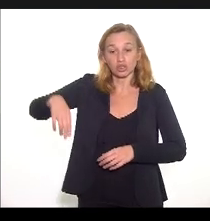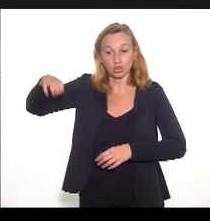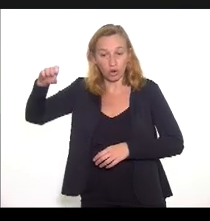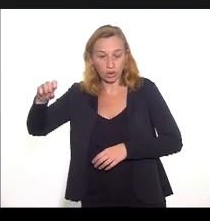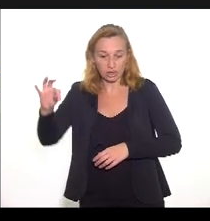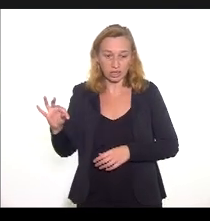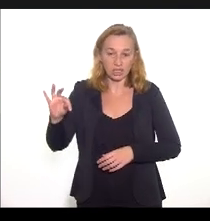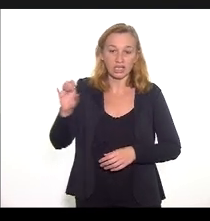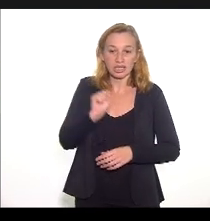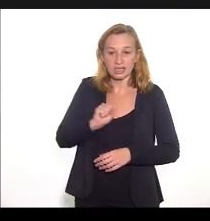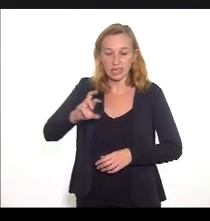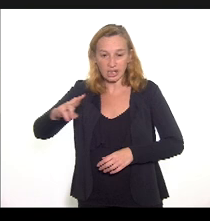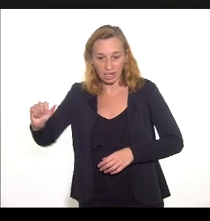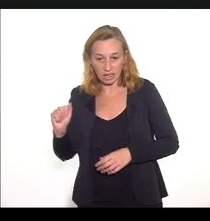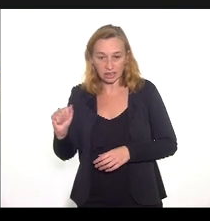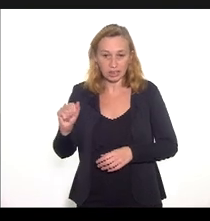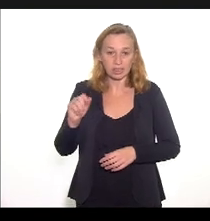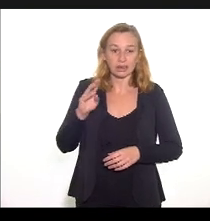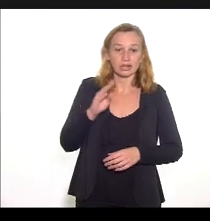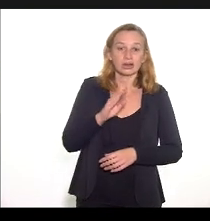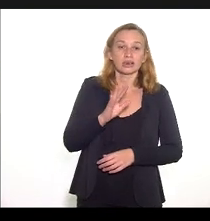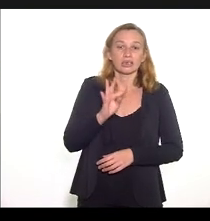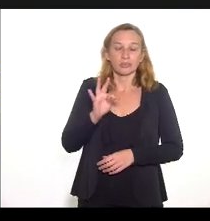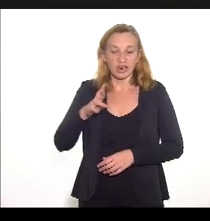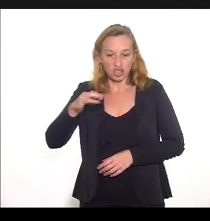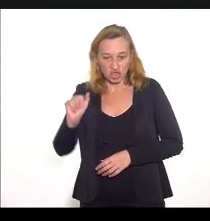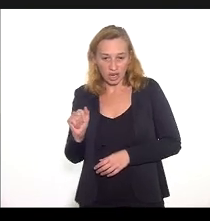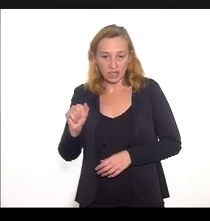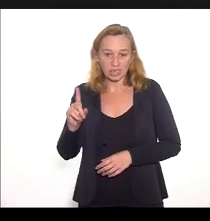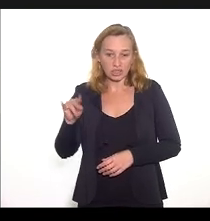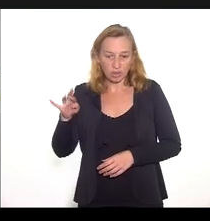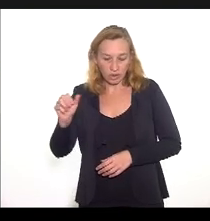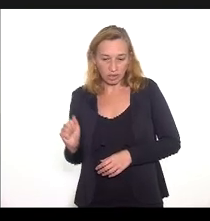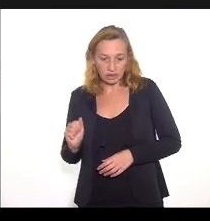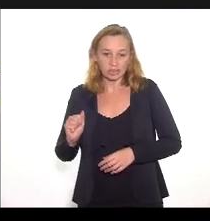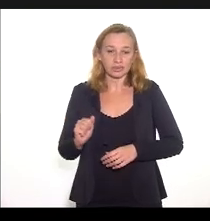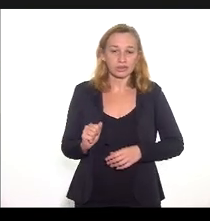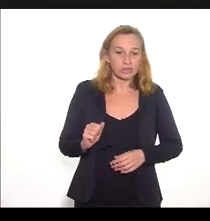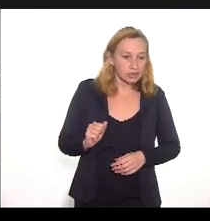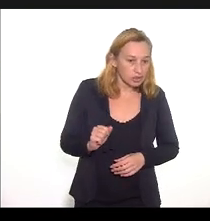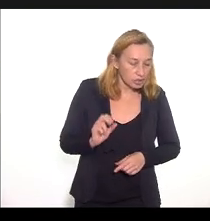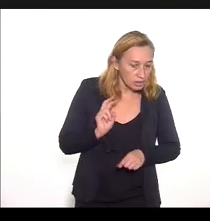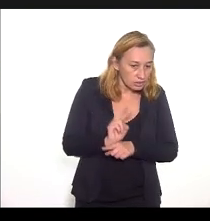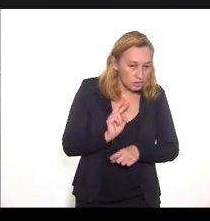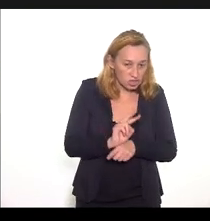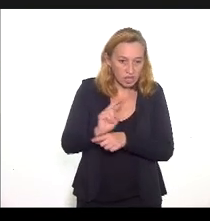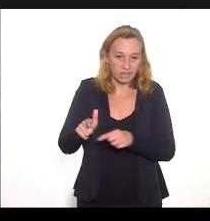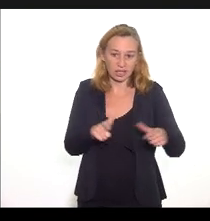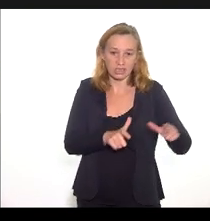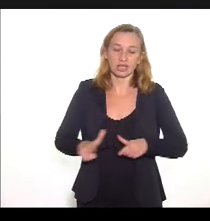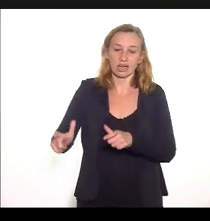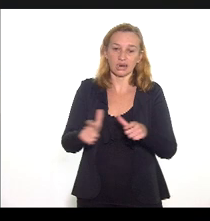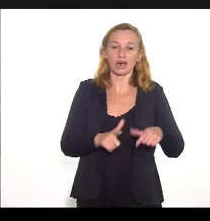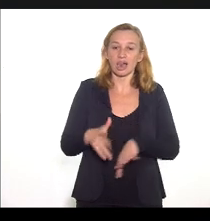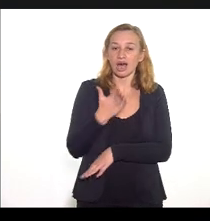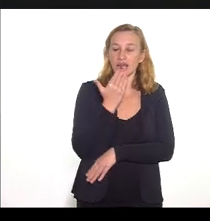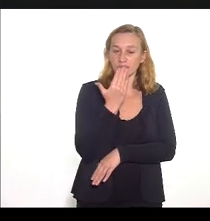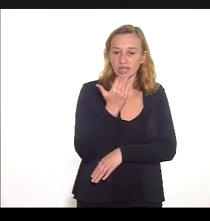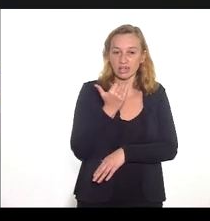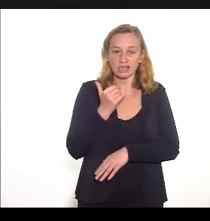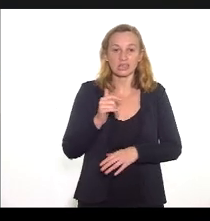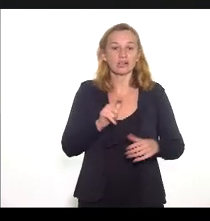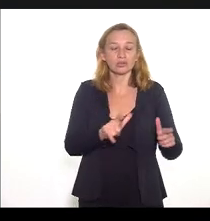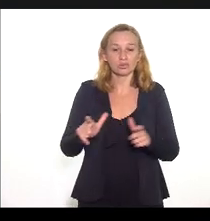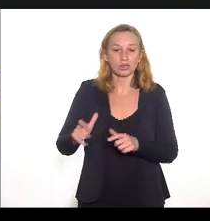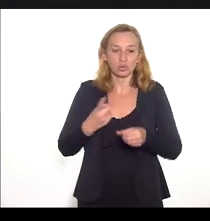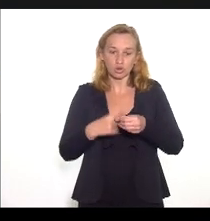Serrano, Médio Paraíba e Baixada Litorânea para os programas de Vigia, Vigia e Vigia Sol. A limitação na realização das